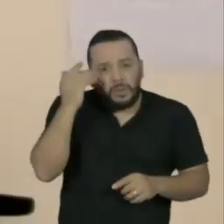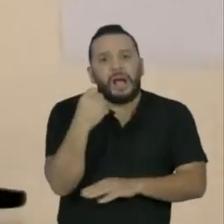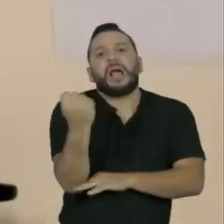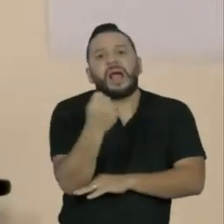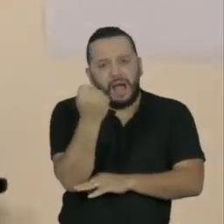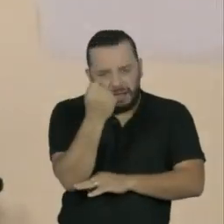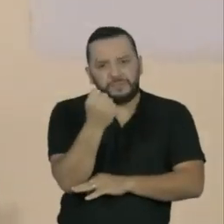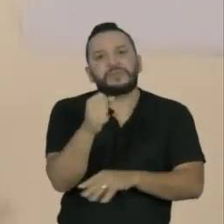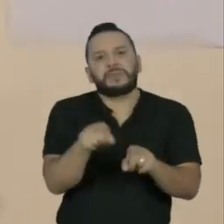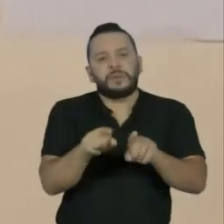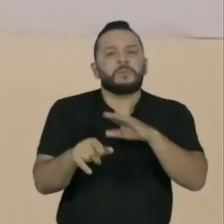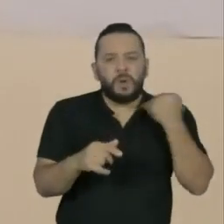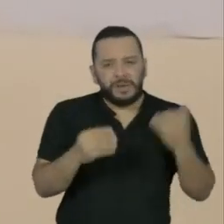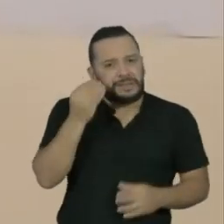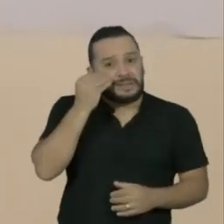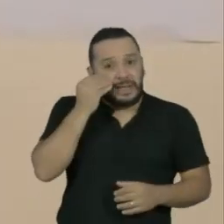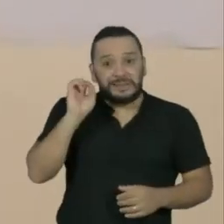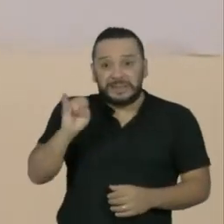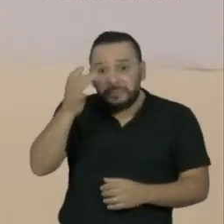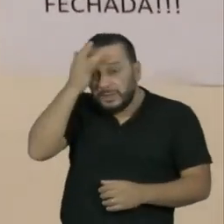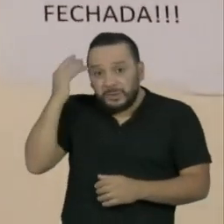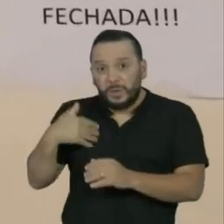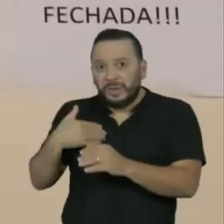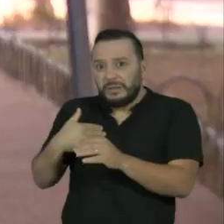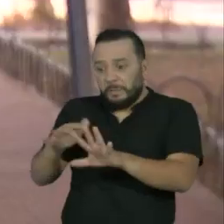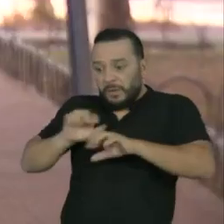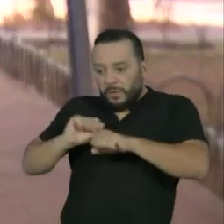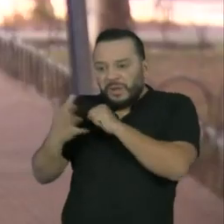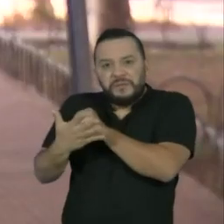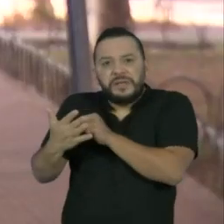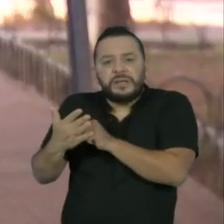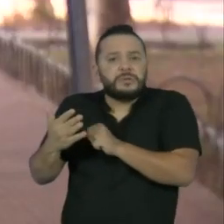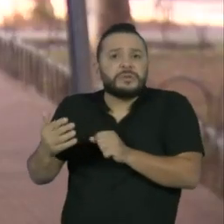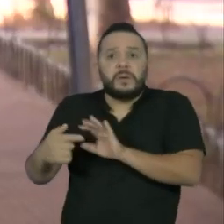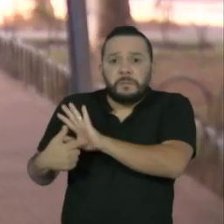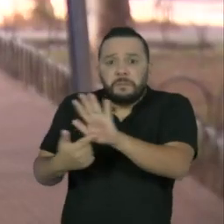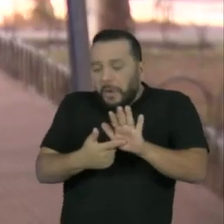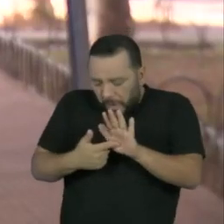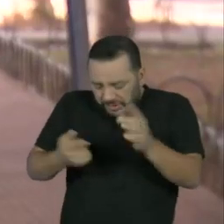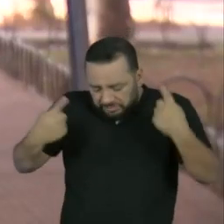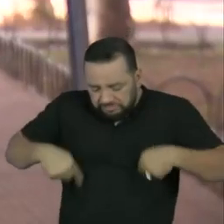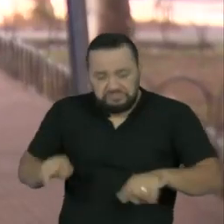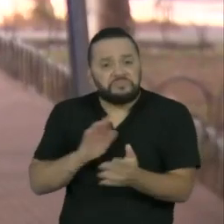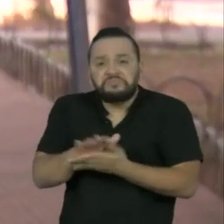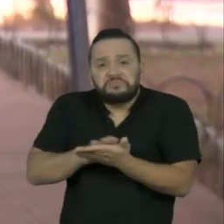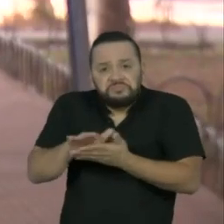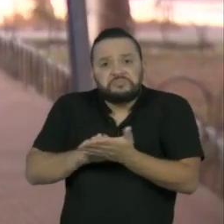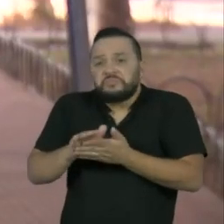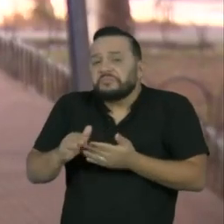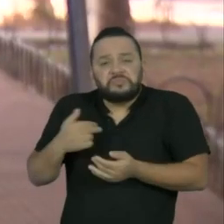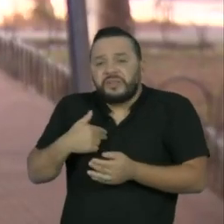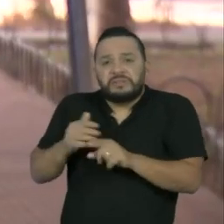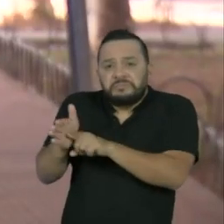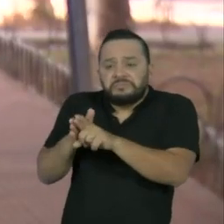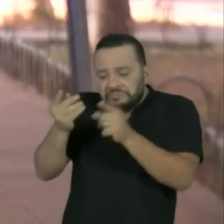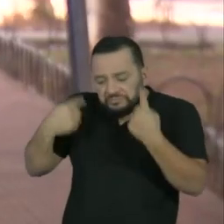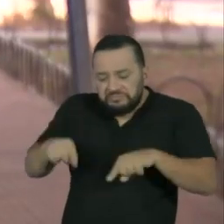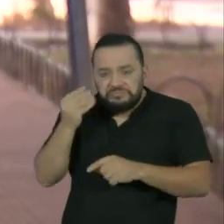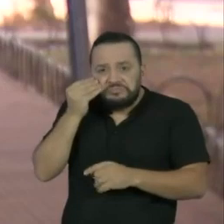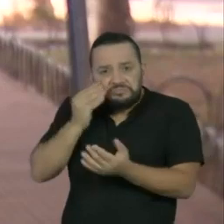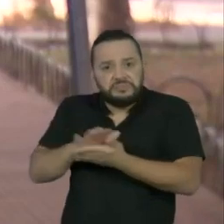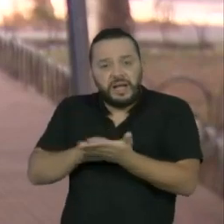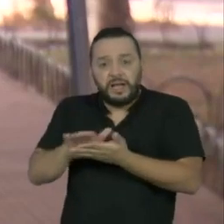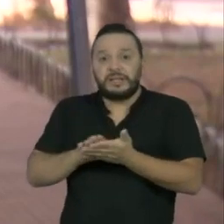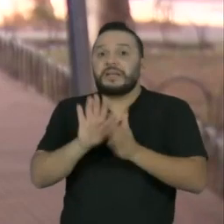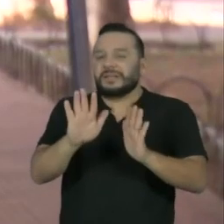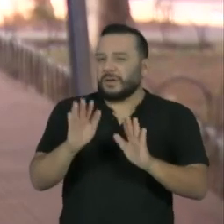leves e assintomáticos ficam praticamente invisíveis. Os cientistas acreditam que, assim como outros vírus da família Corona, o